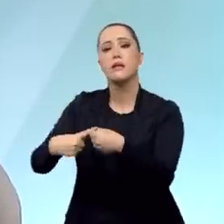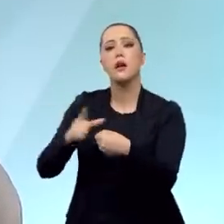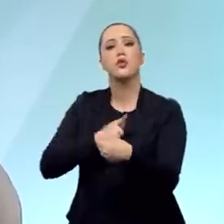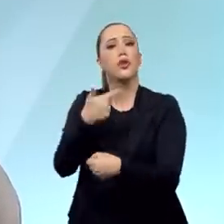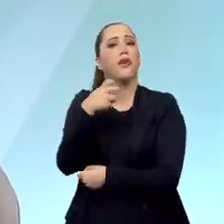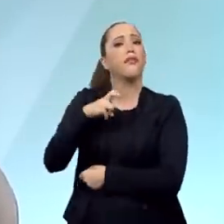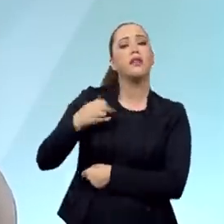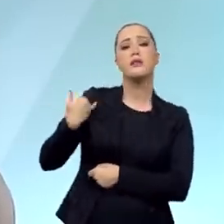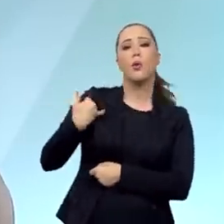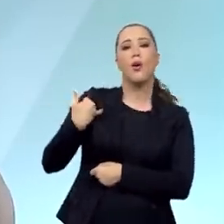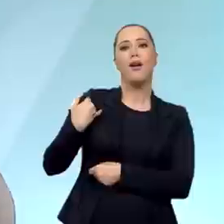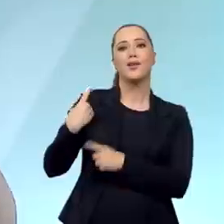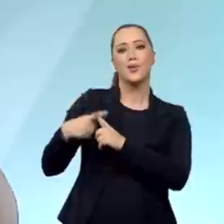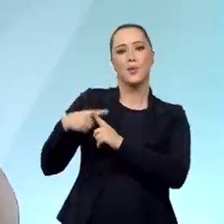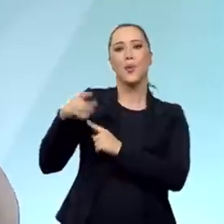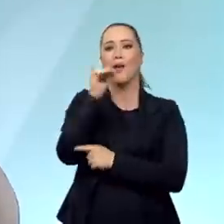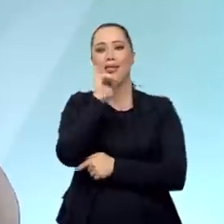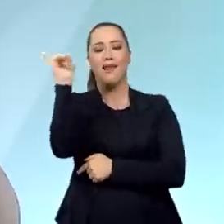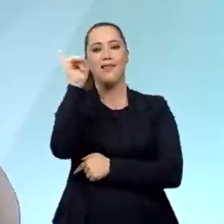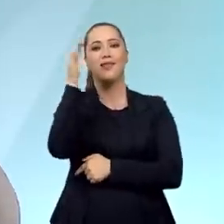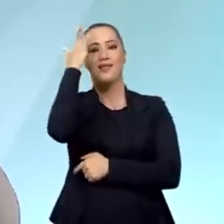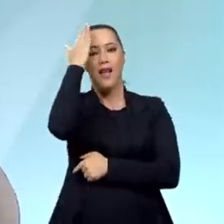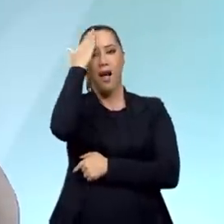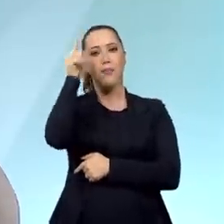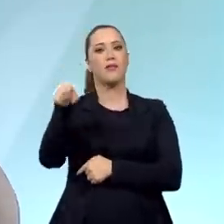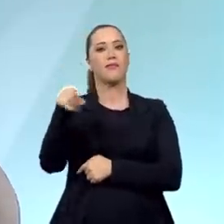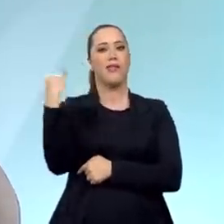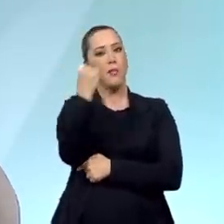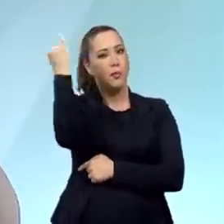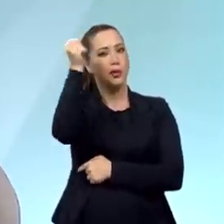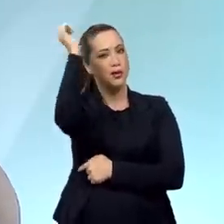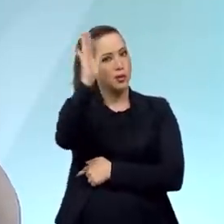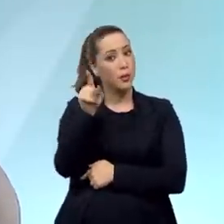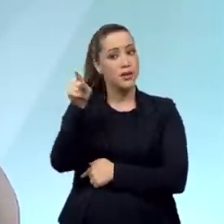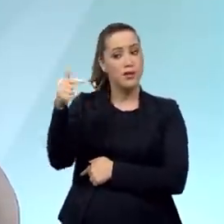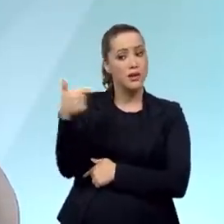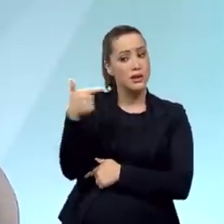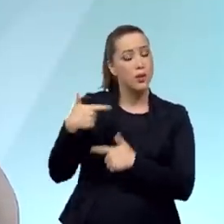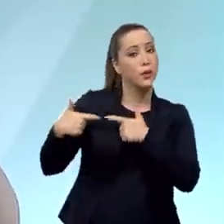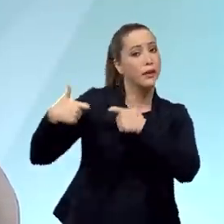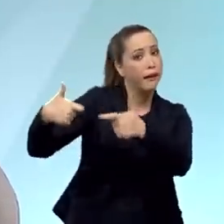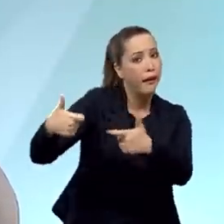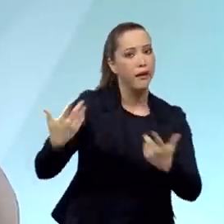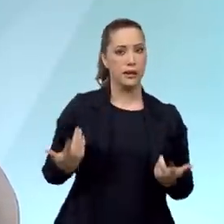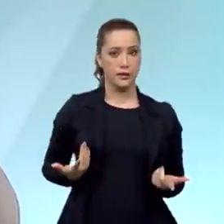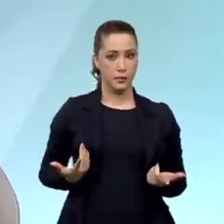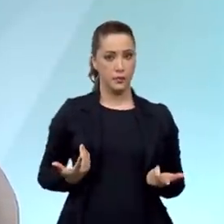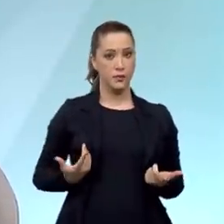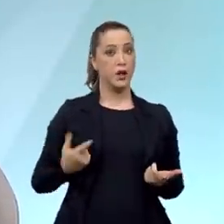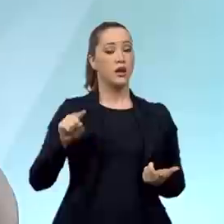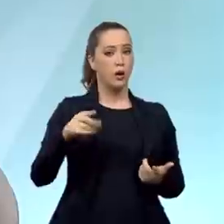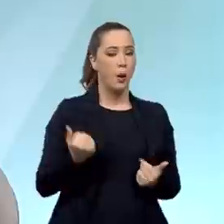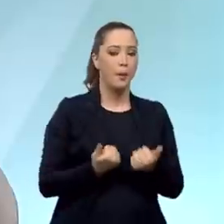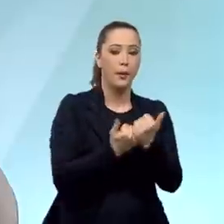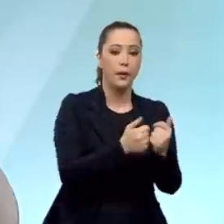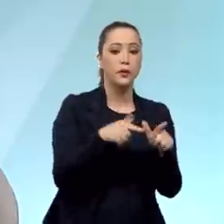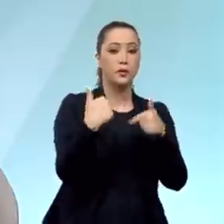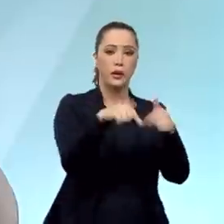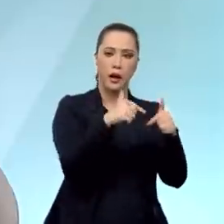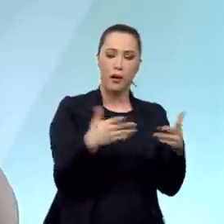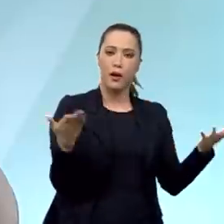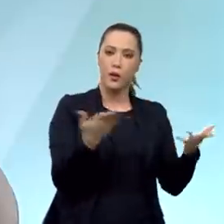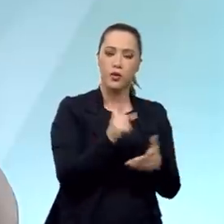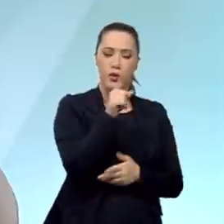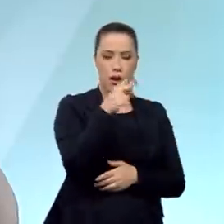dos seus avós. Então, essa índole do brasileiro que contribuiu para um sucesso recente das missões de